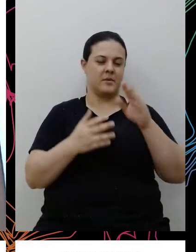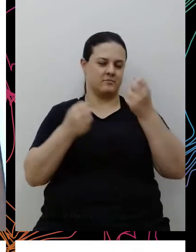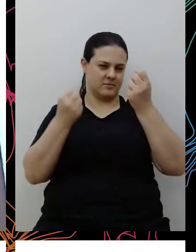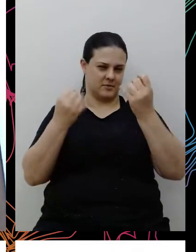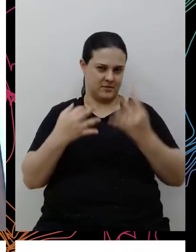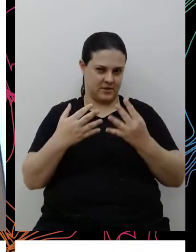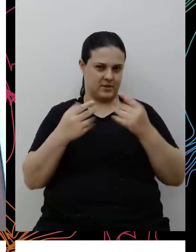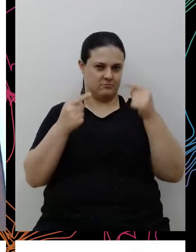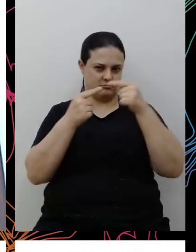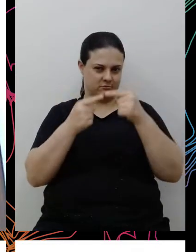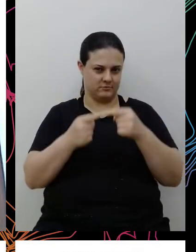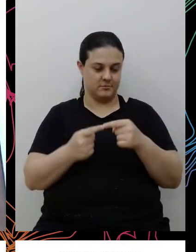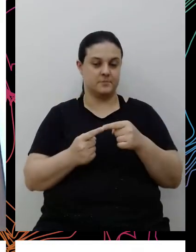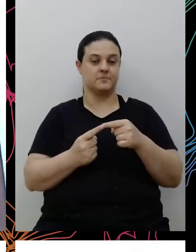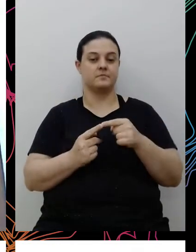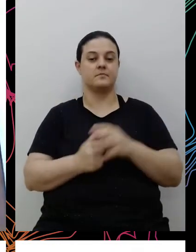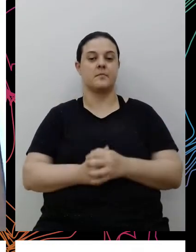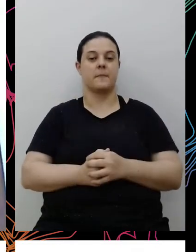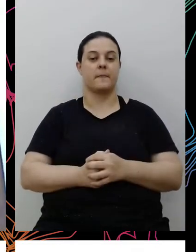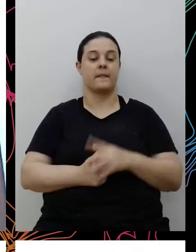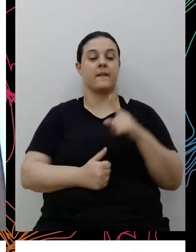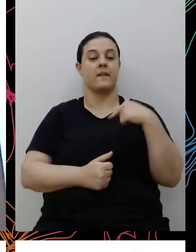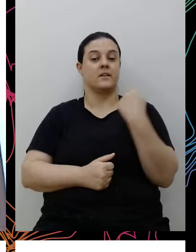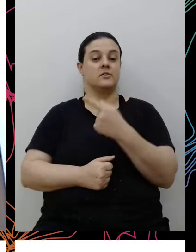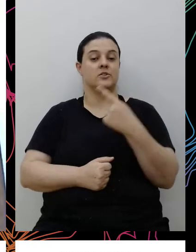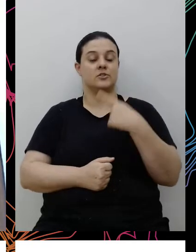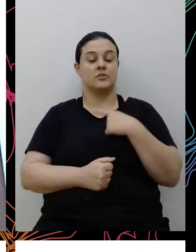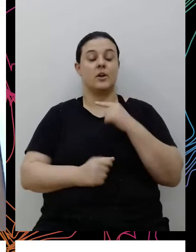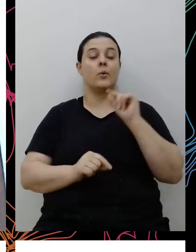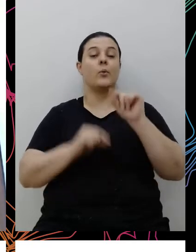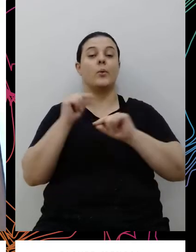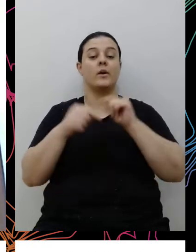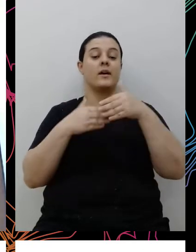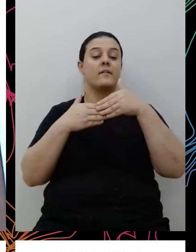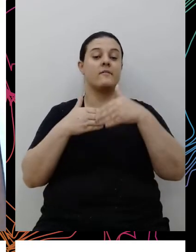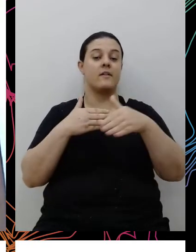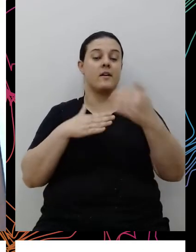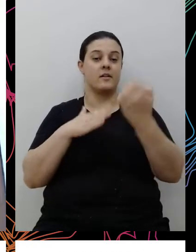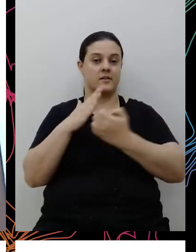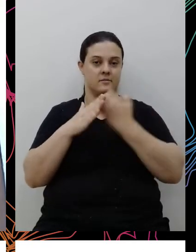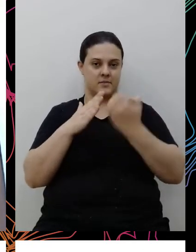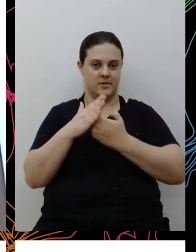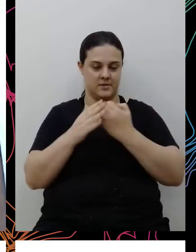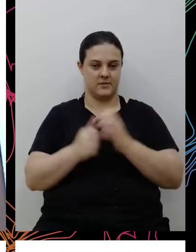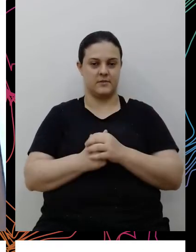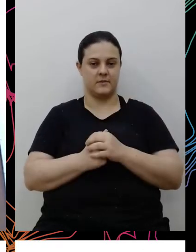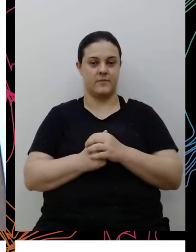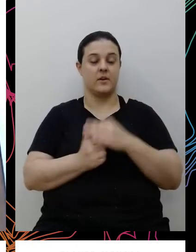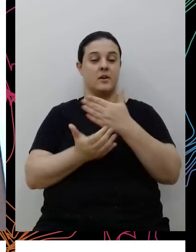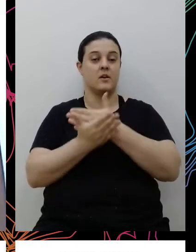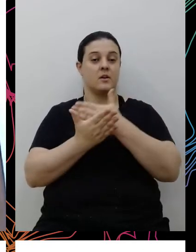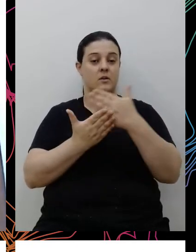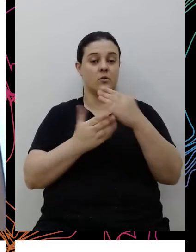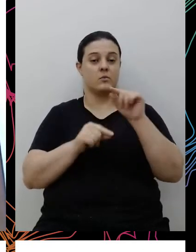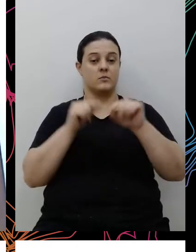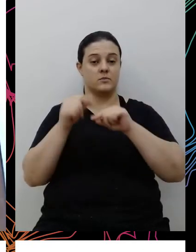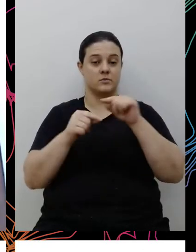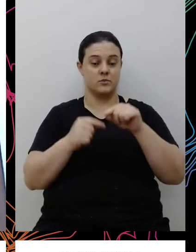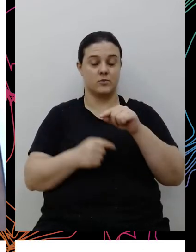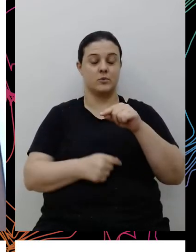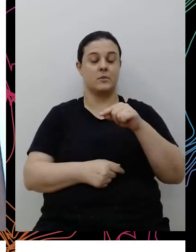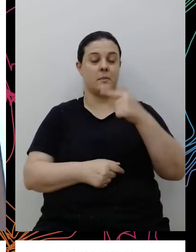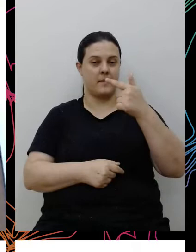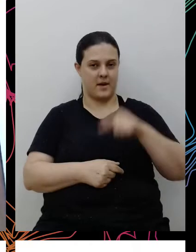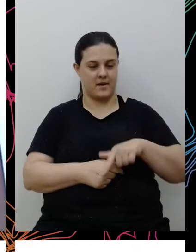do Carrefour. Então, nós temos aí o que a gente espera, né? Das empresas nesse sentido. Então, eu começaria muito retomando a minha fala anterior